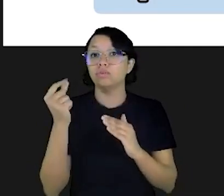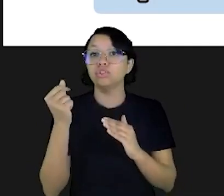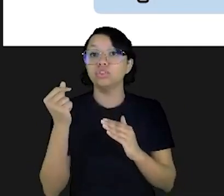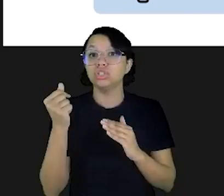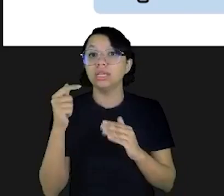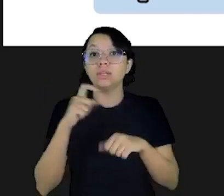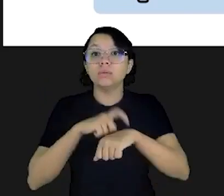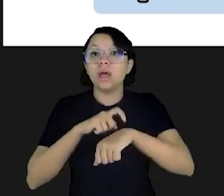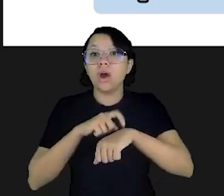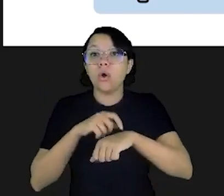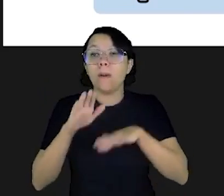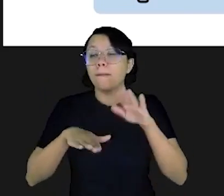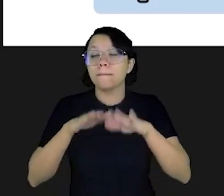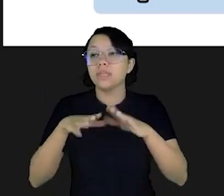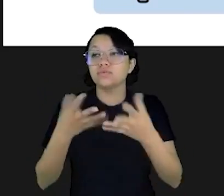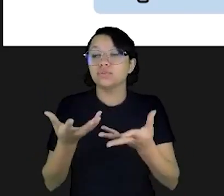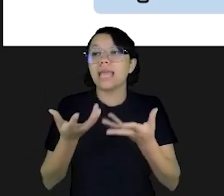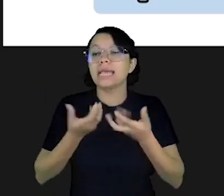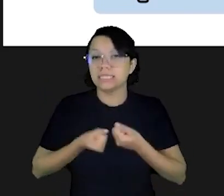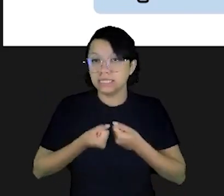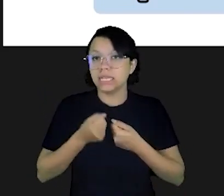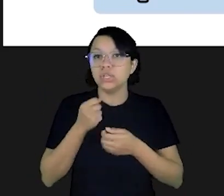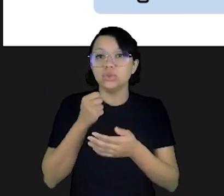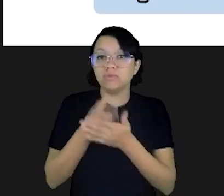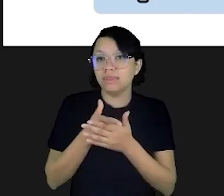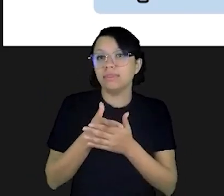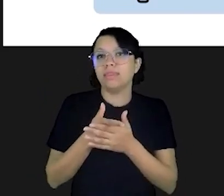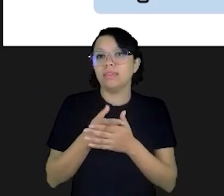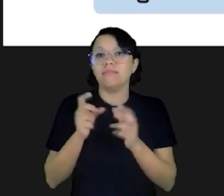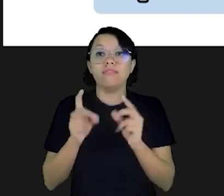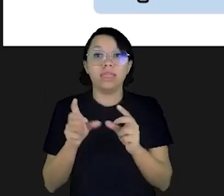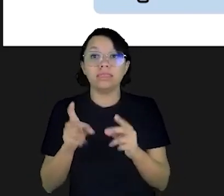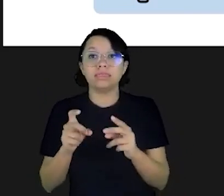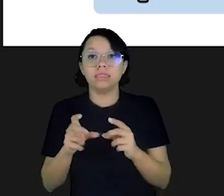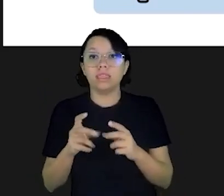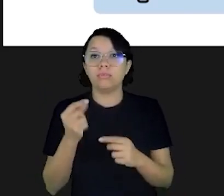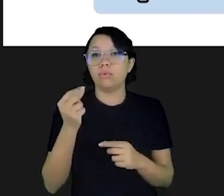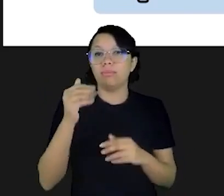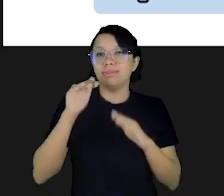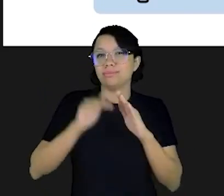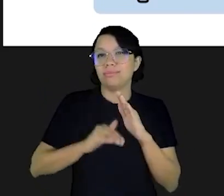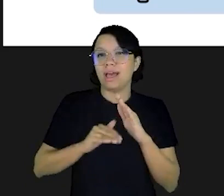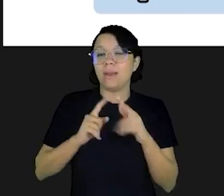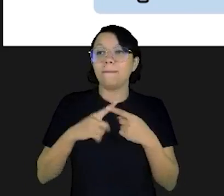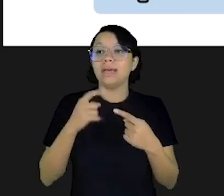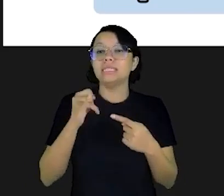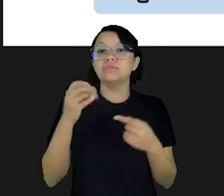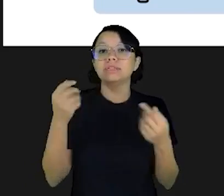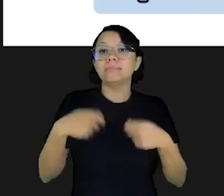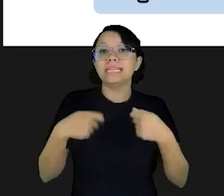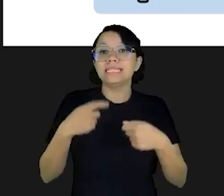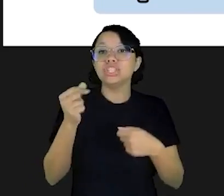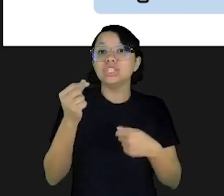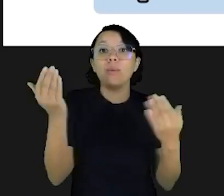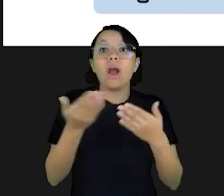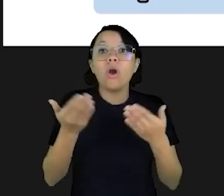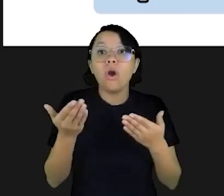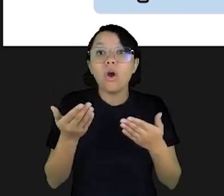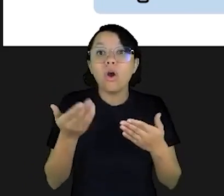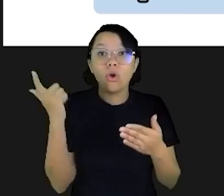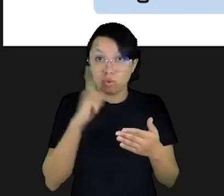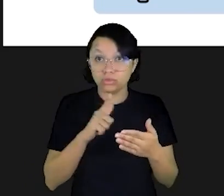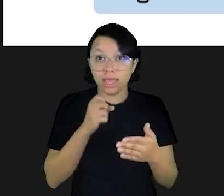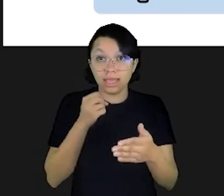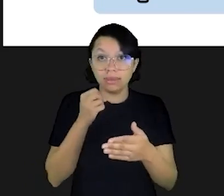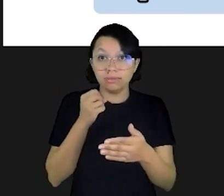Mesmo que você aceite vendê-lo por um preço muito abaixo do preço do mercado, se você precisar de dinheiro agora para uma emergência, você